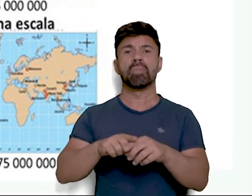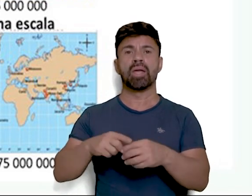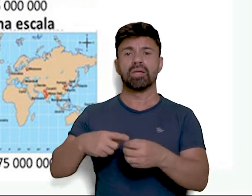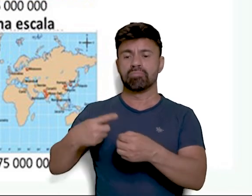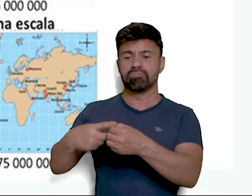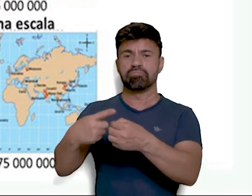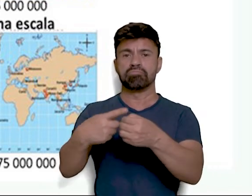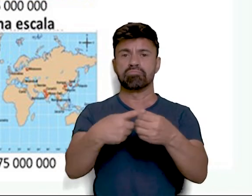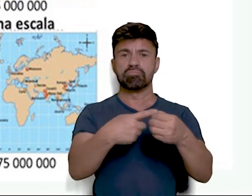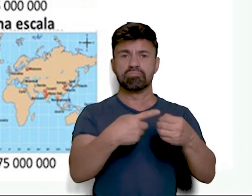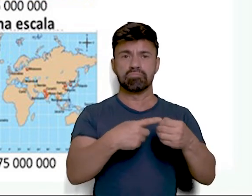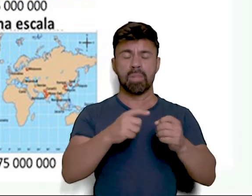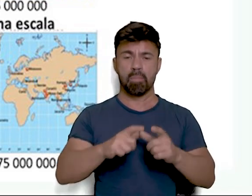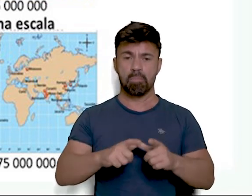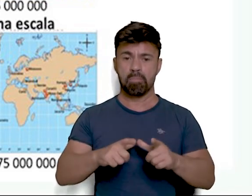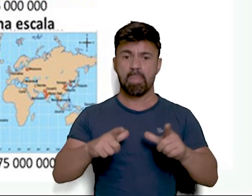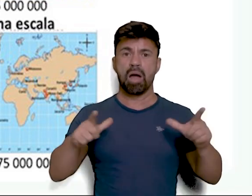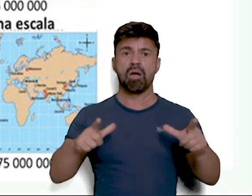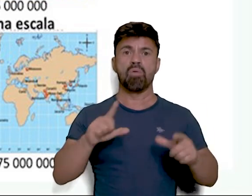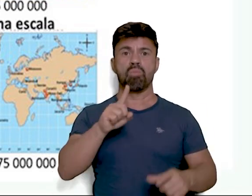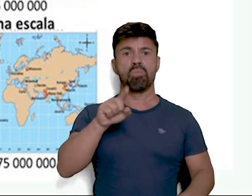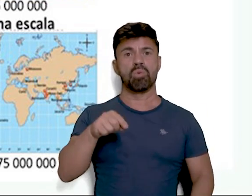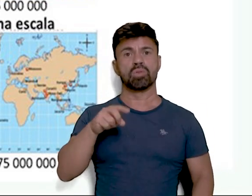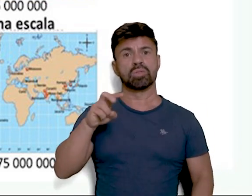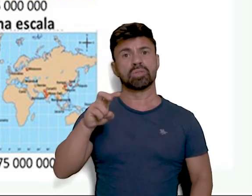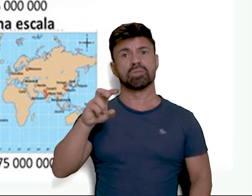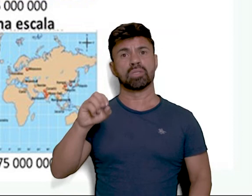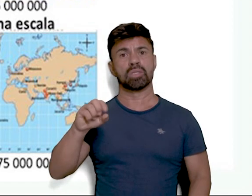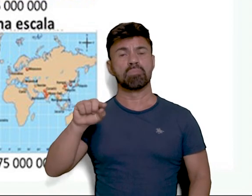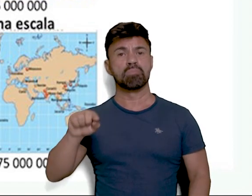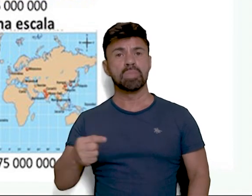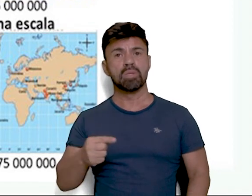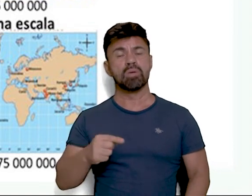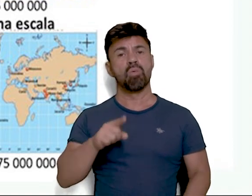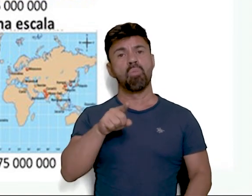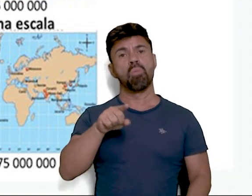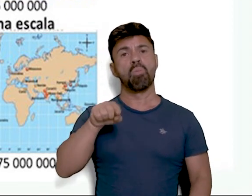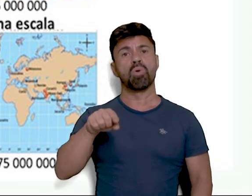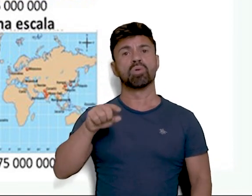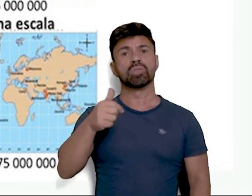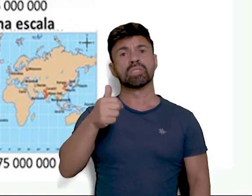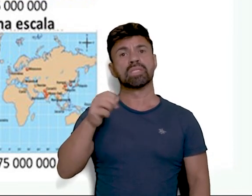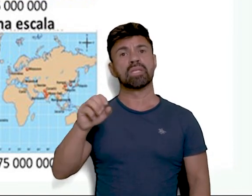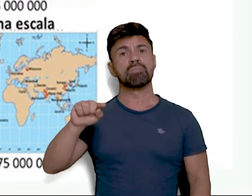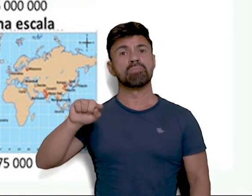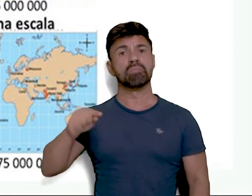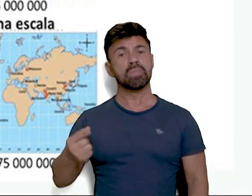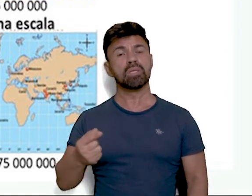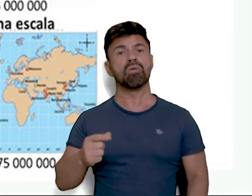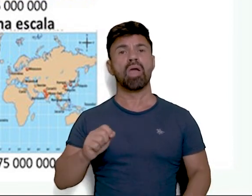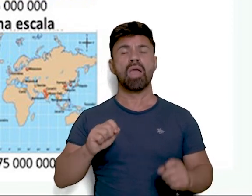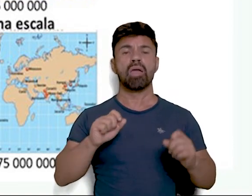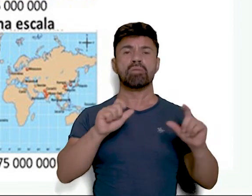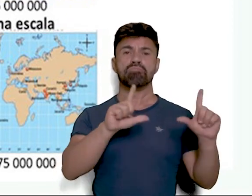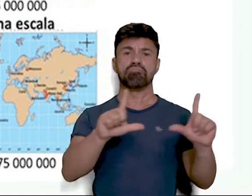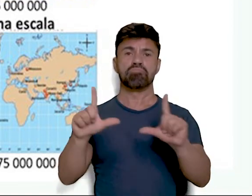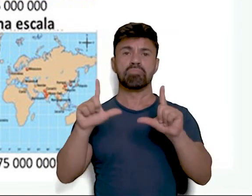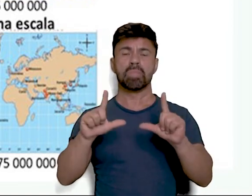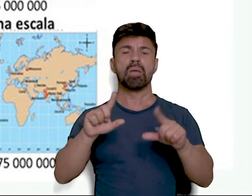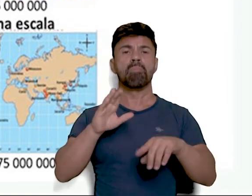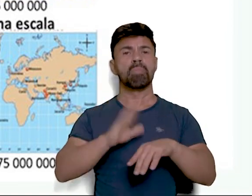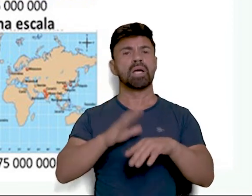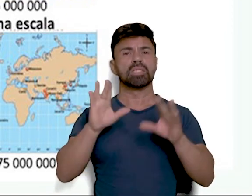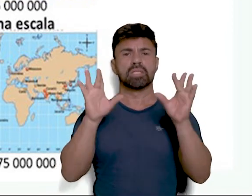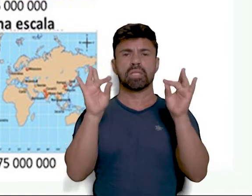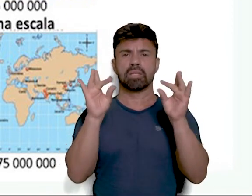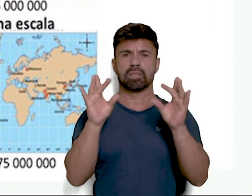Que ela já é uma proporção maior. 1.500 mil, 1.50 mil, 1.100 mil. Que são imagens mais detalhadas.